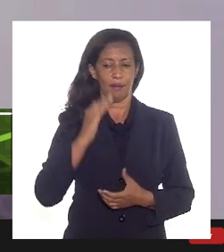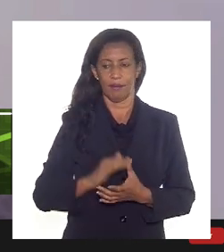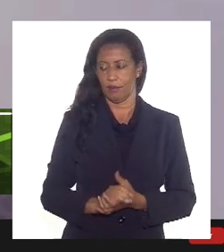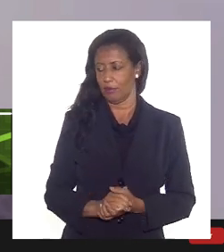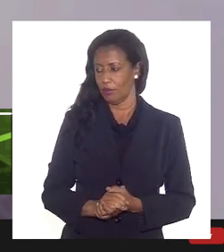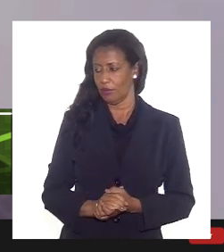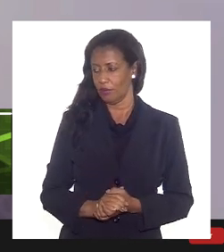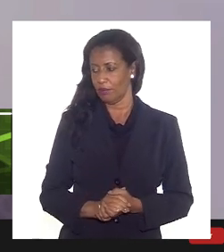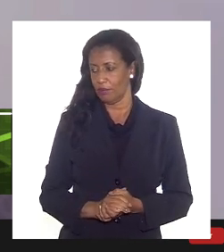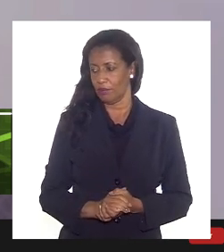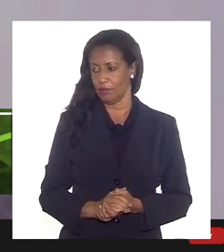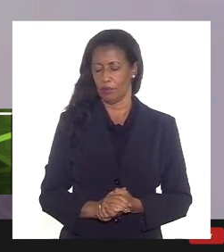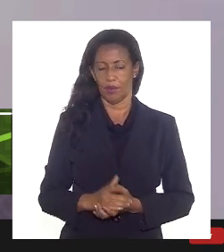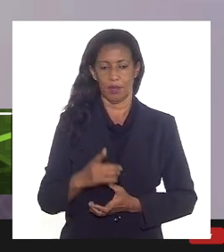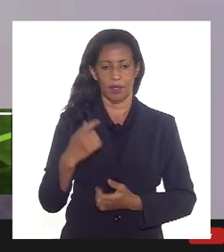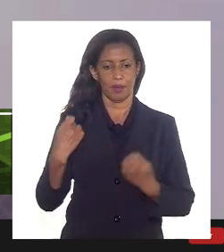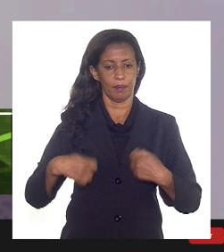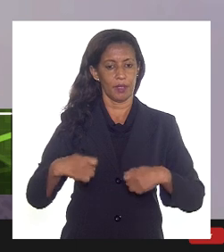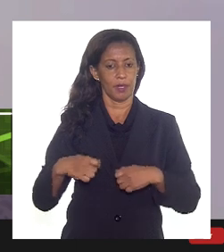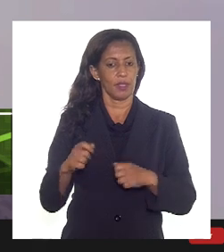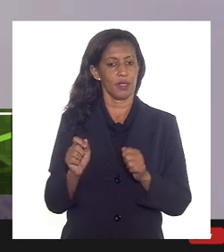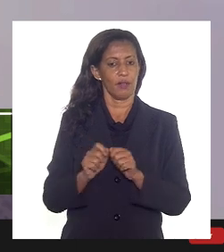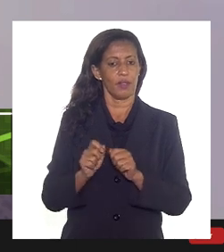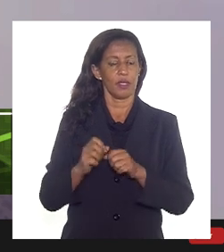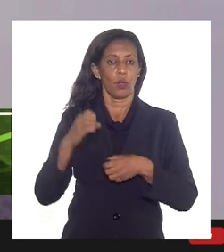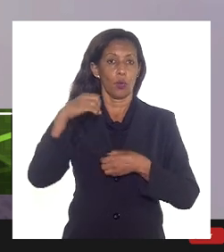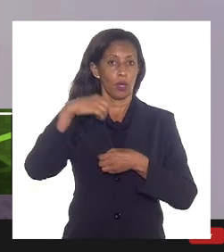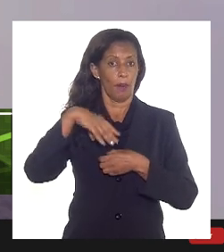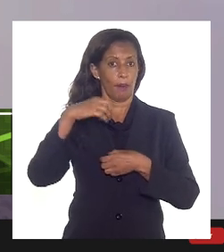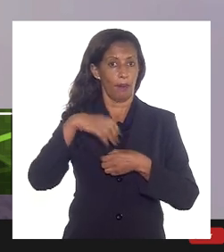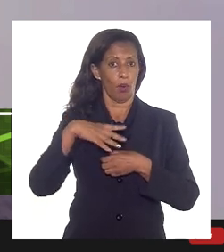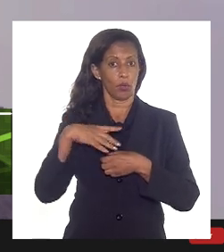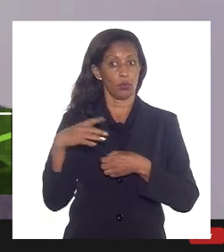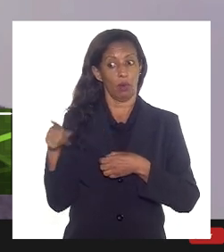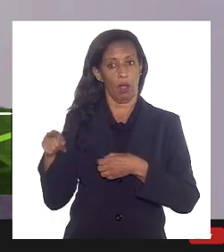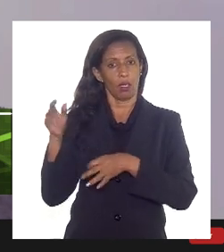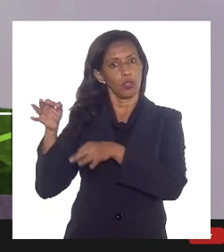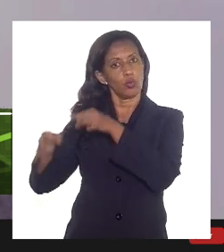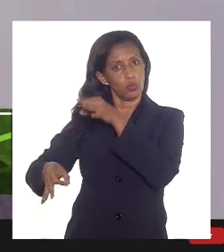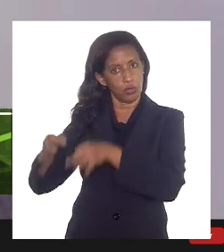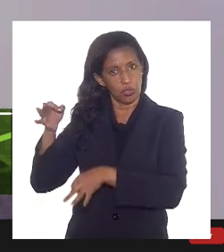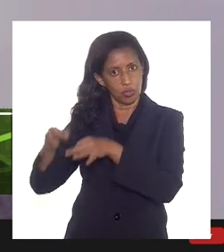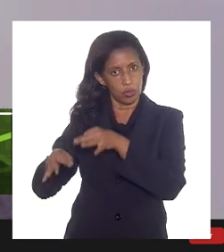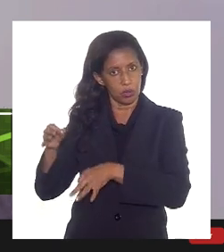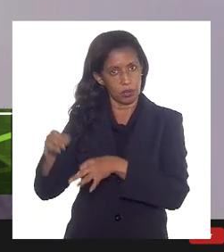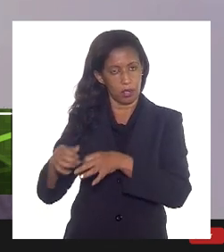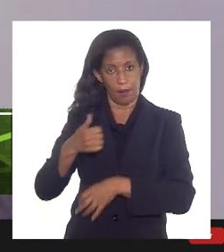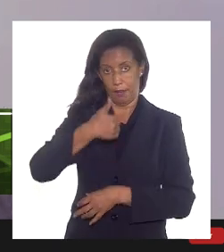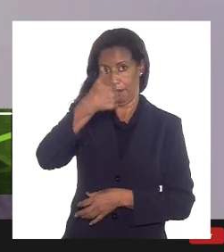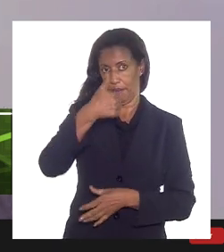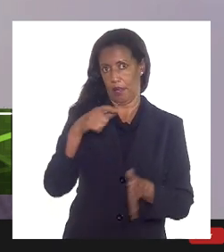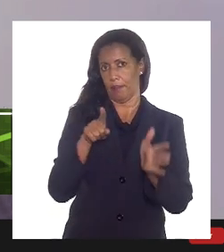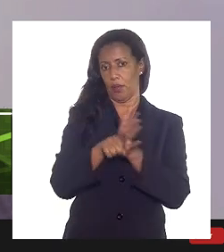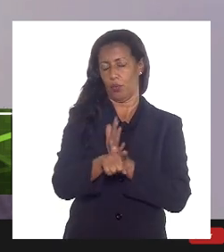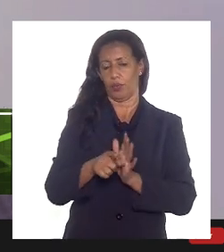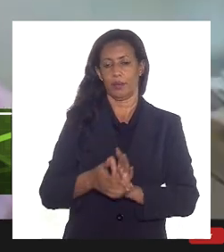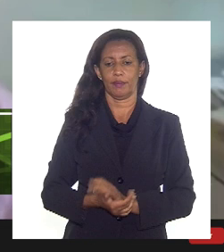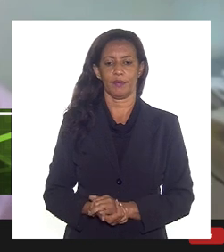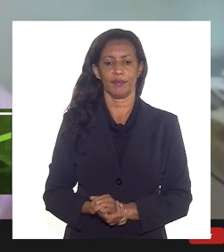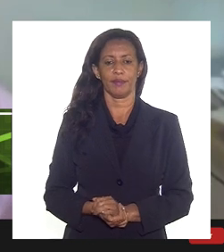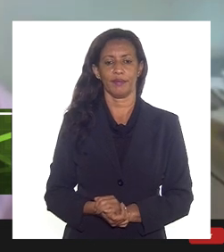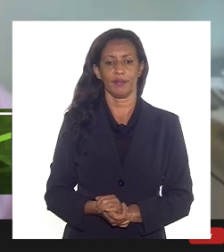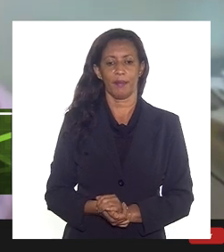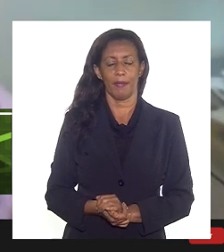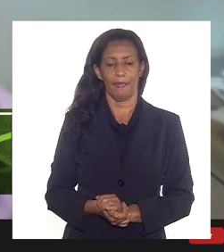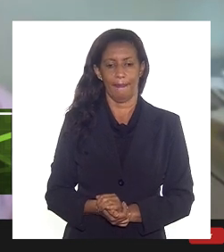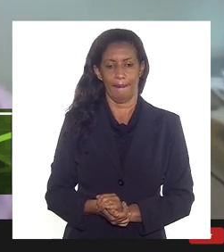valor que ela entende que tem que fazer o depósito judicial. Essa é a minha primeira pergunta. Só um minutinho.